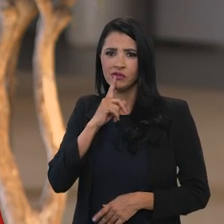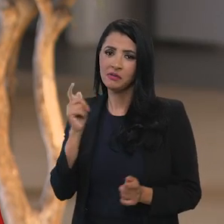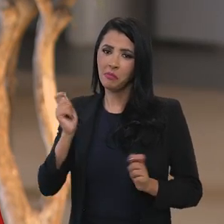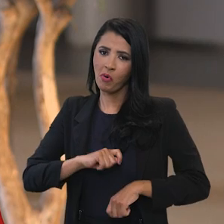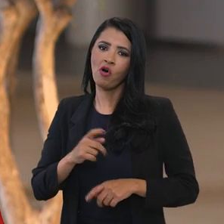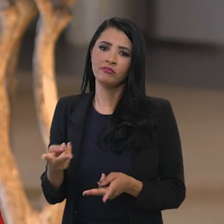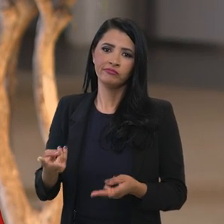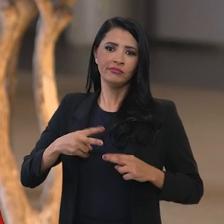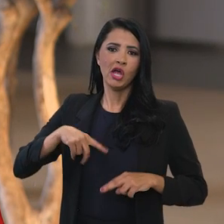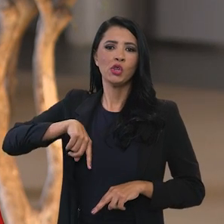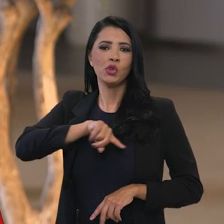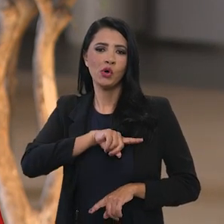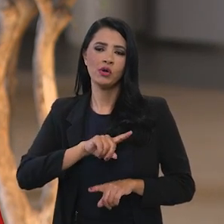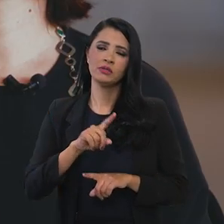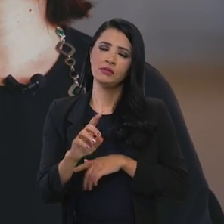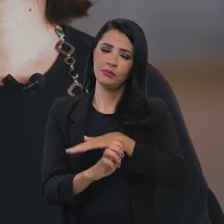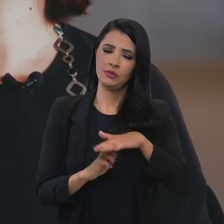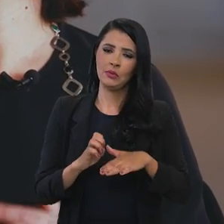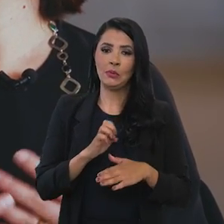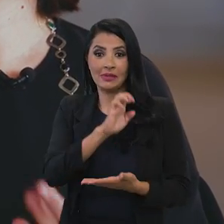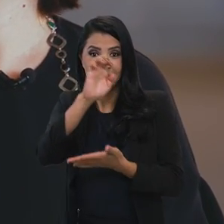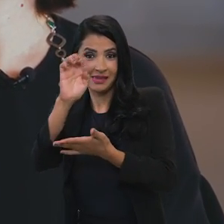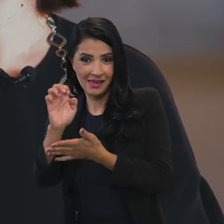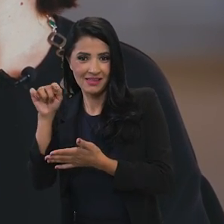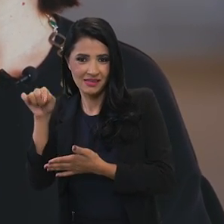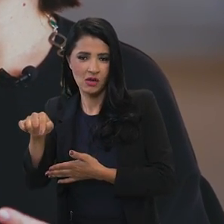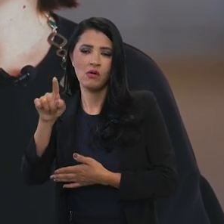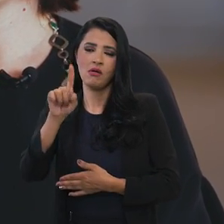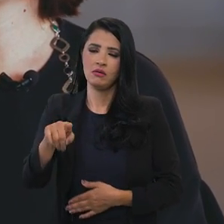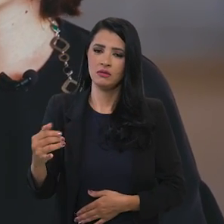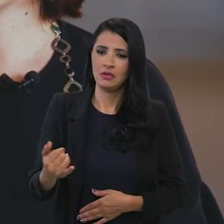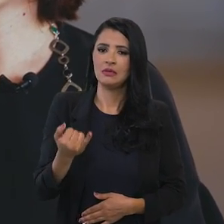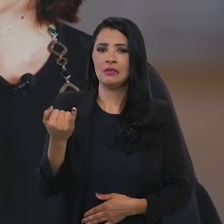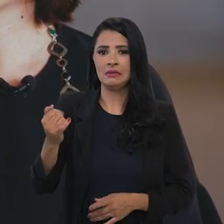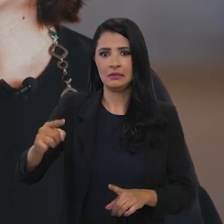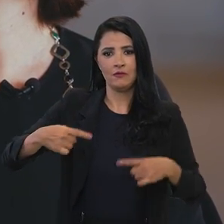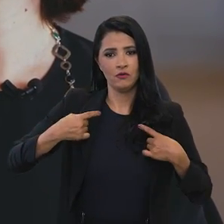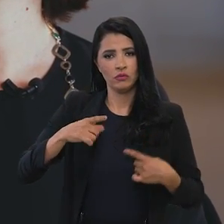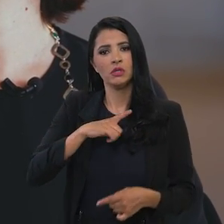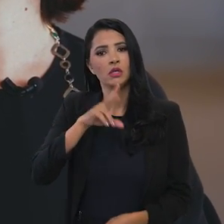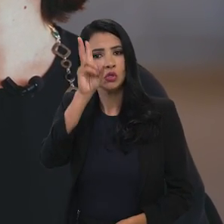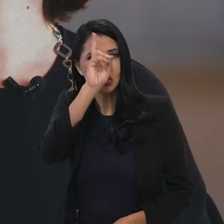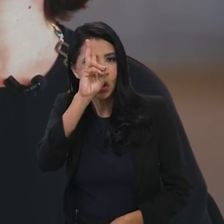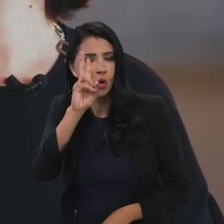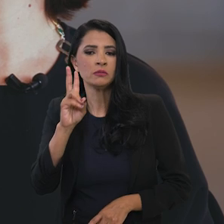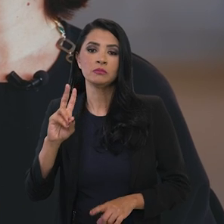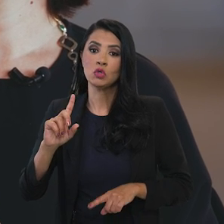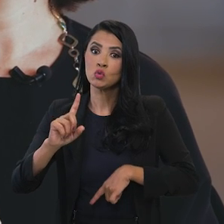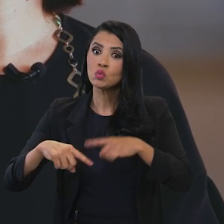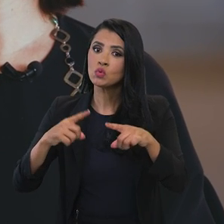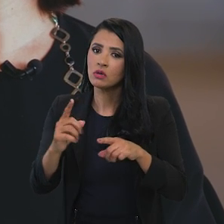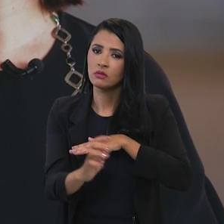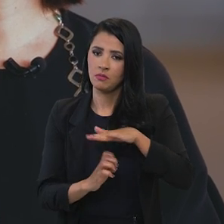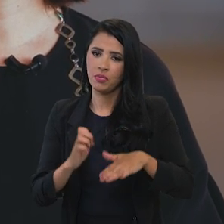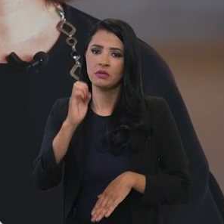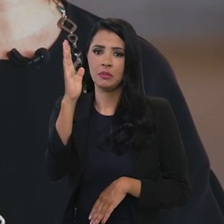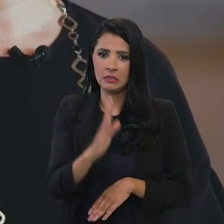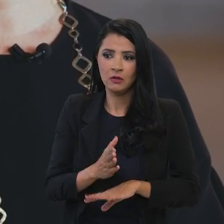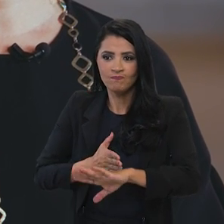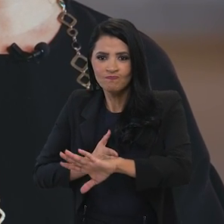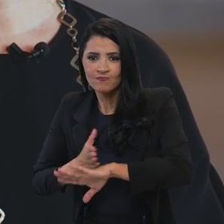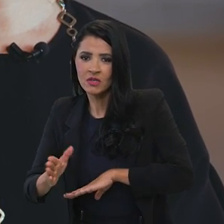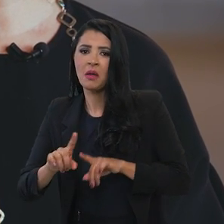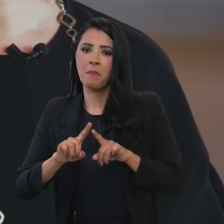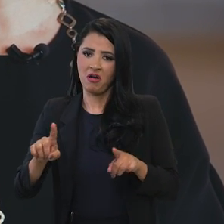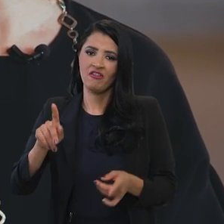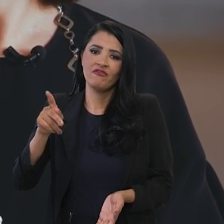exportações é um grande desafio. Nós temos histórias de sucesso de empresas brasileiras que estão desbravando esse caminho mas eu reconheço que o mercado